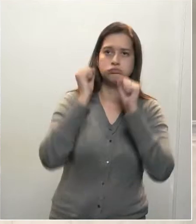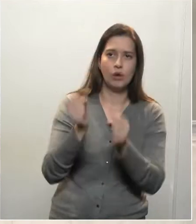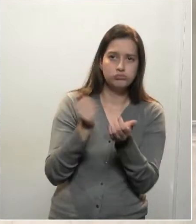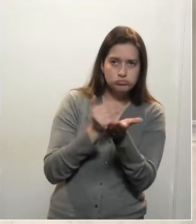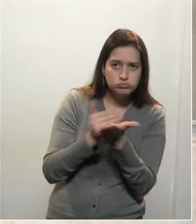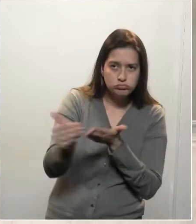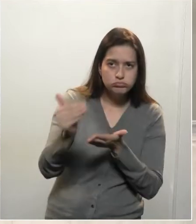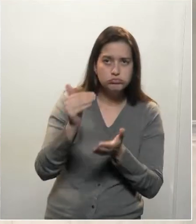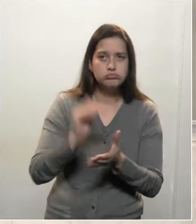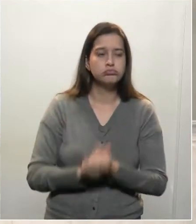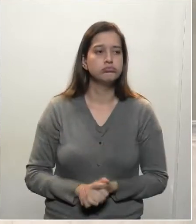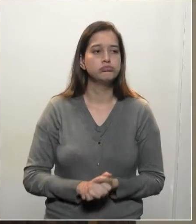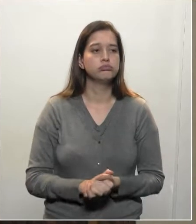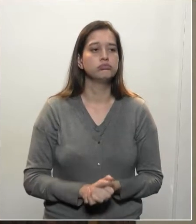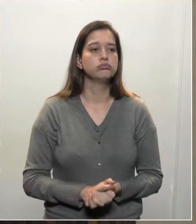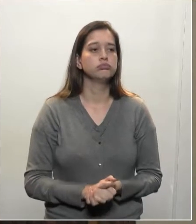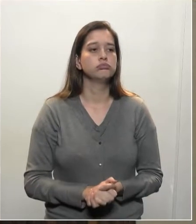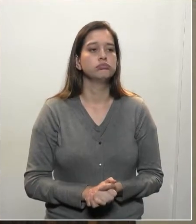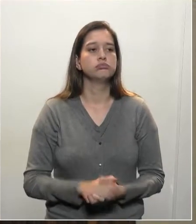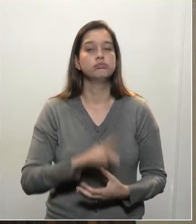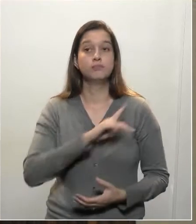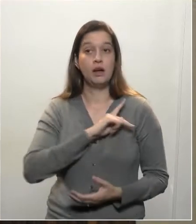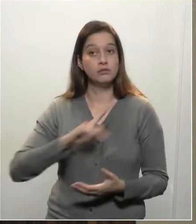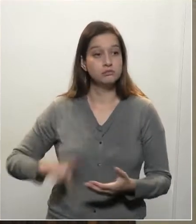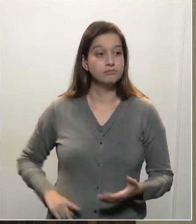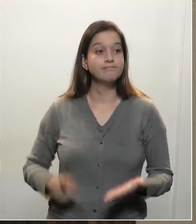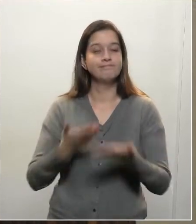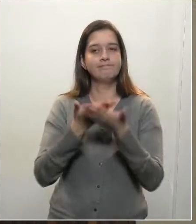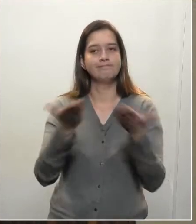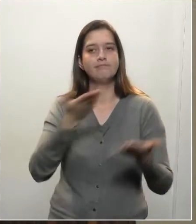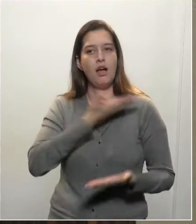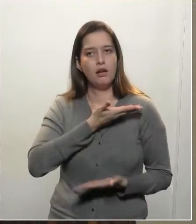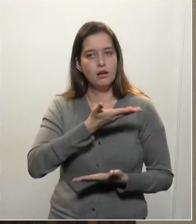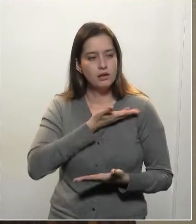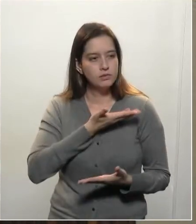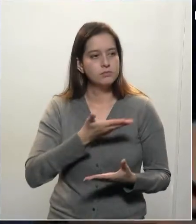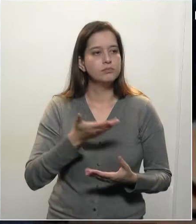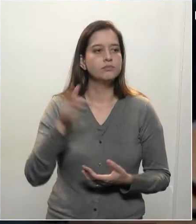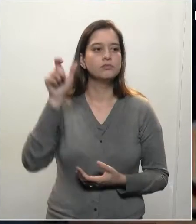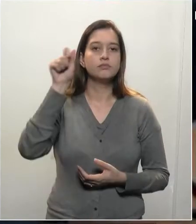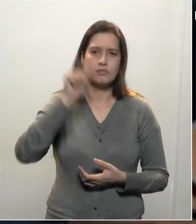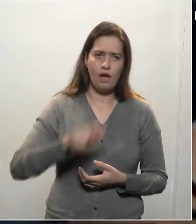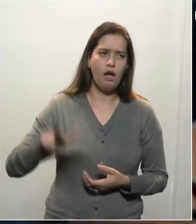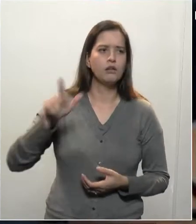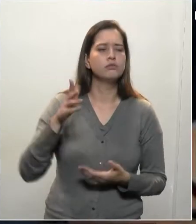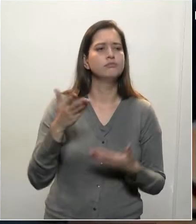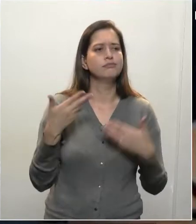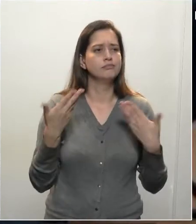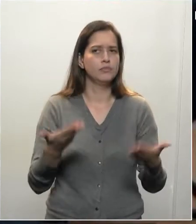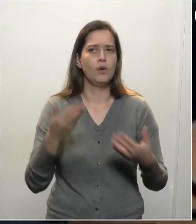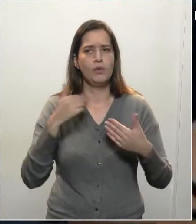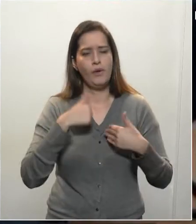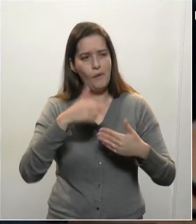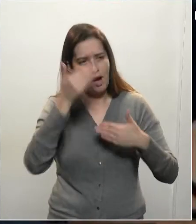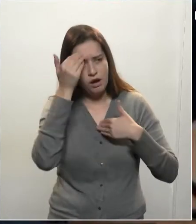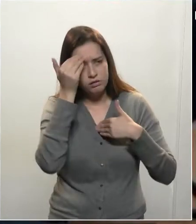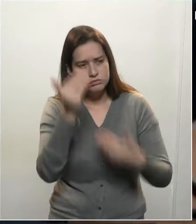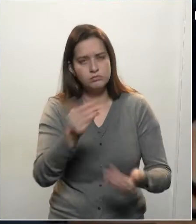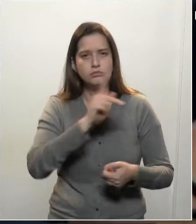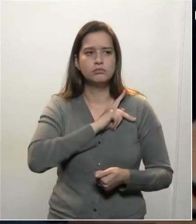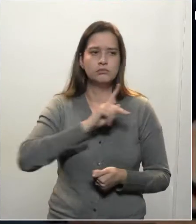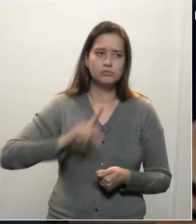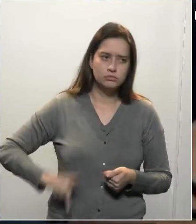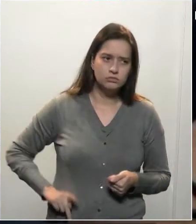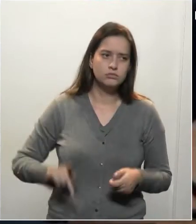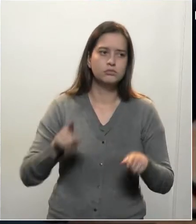Senhor Presidente, demais colegas, evidentemente que eu agradeço a Vossa Excelência pela leitura desse